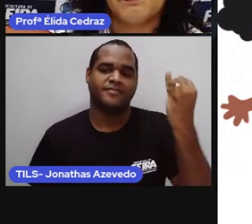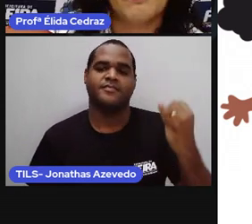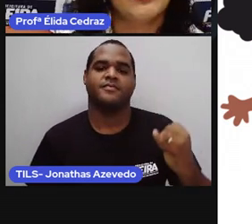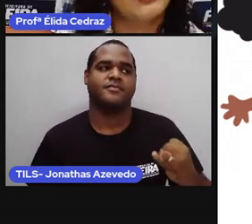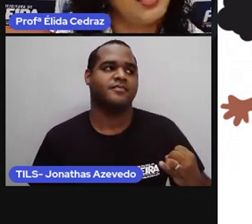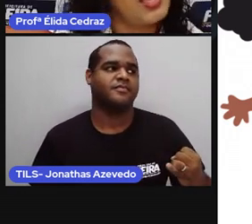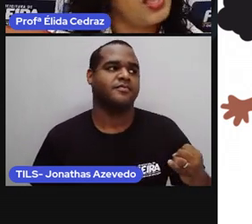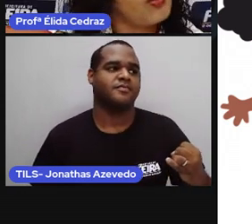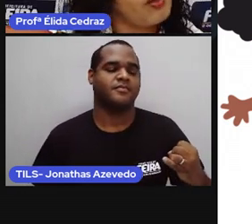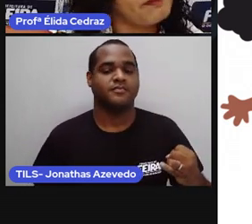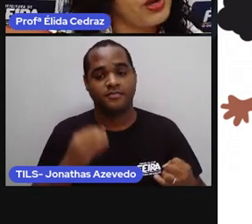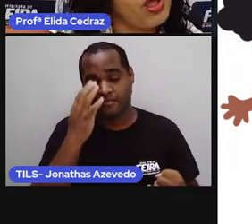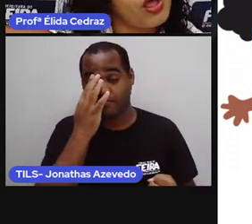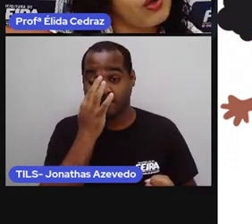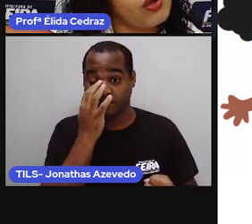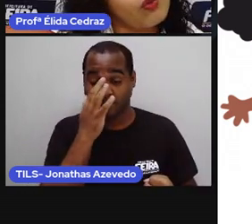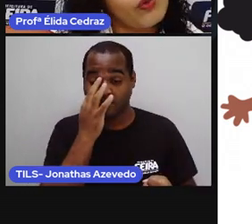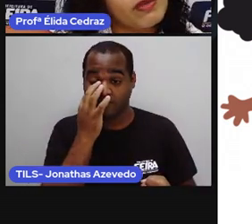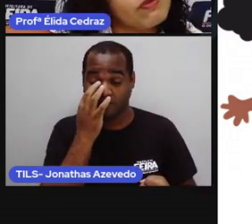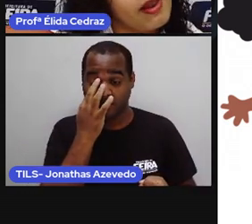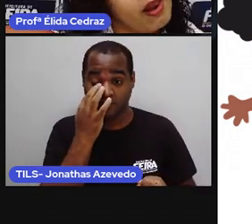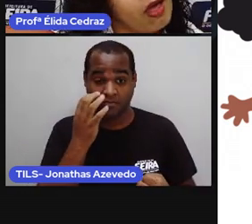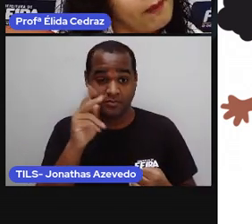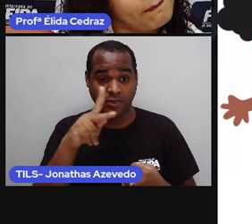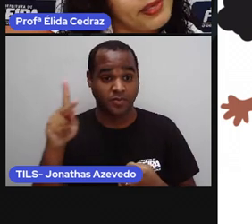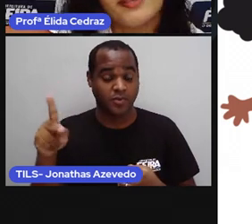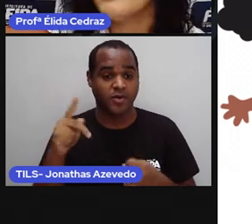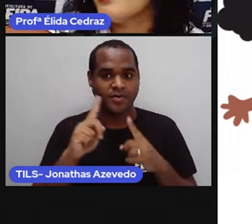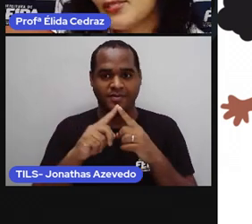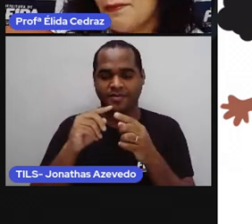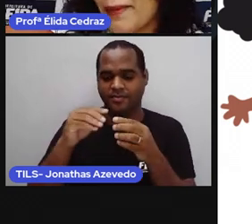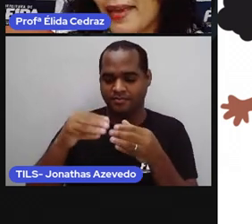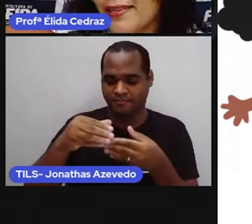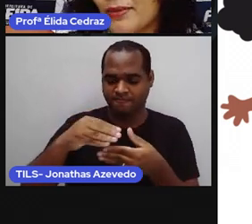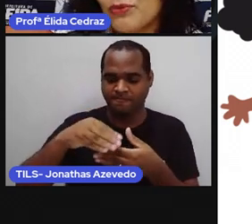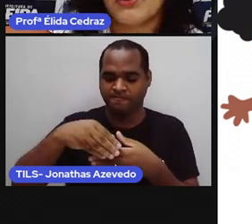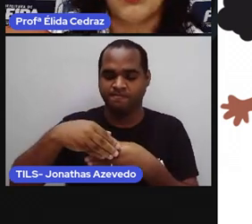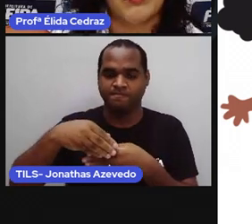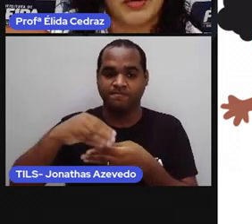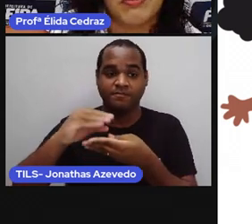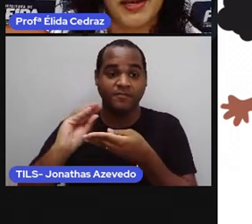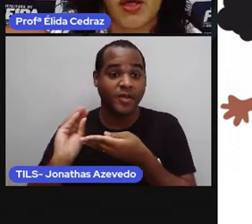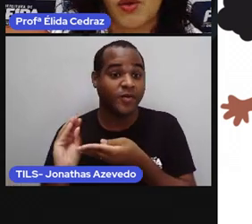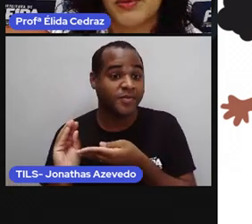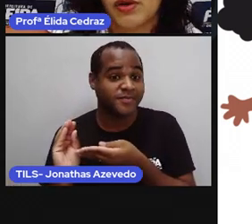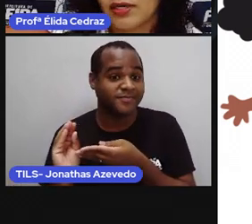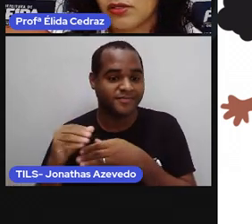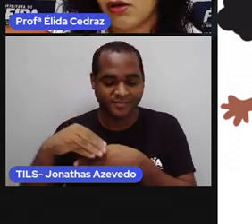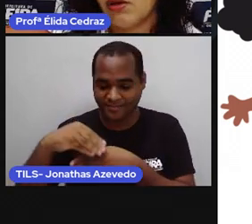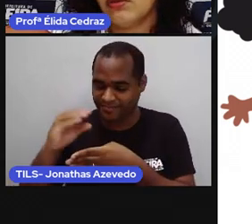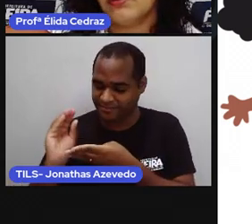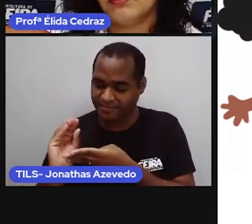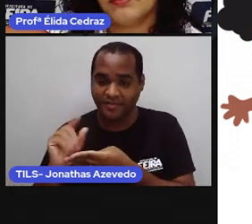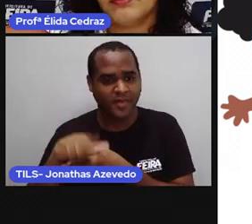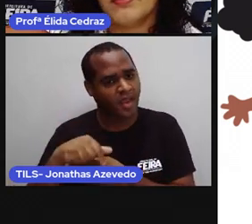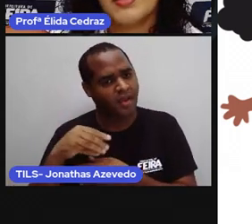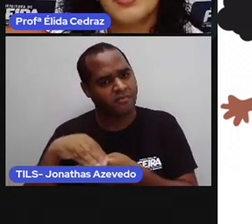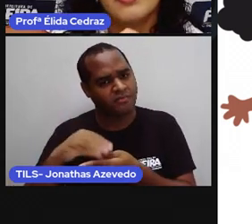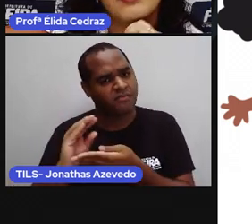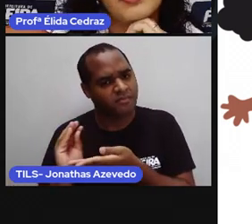lá Um envelope Isso mesmo Um envelope Olha só